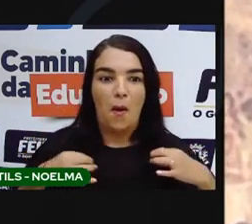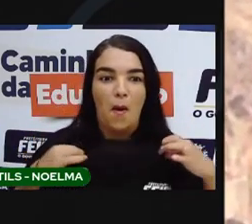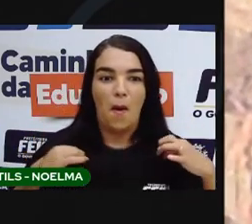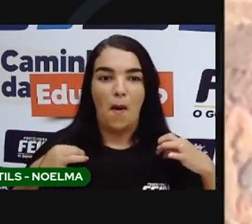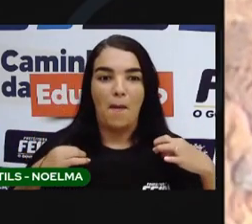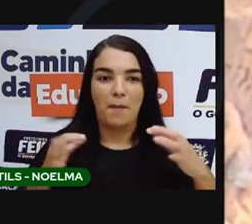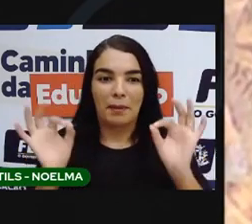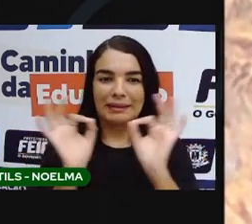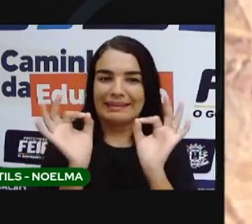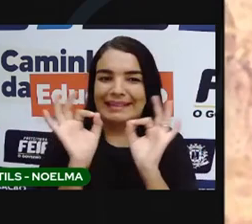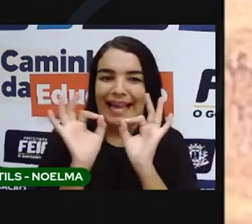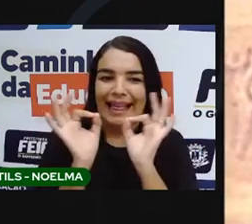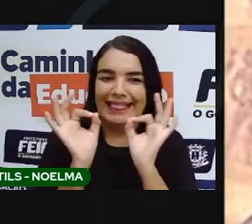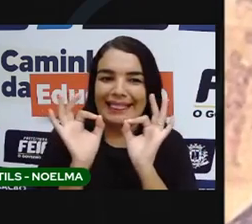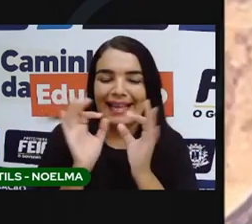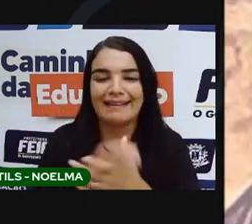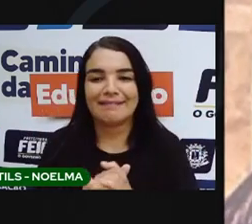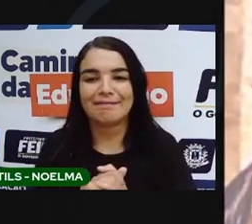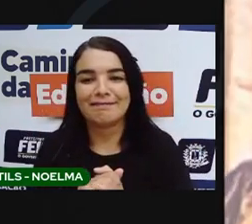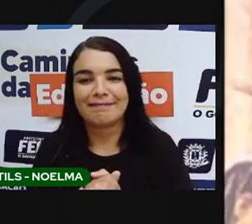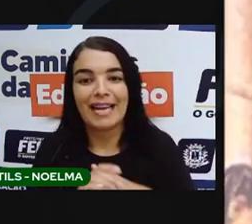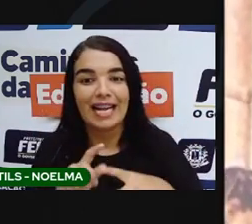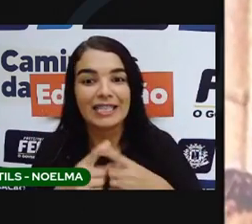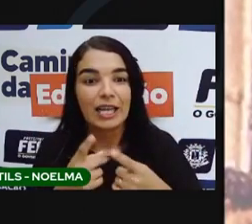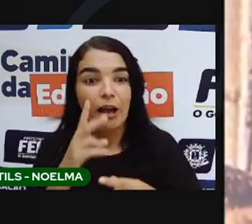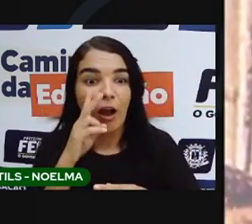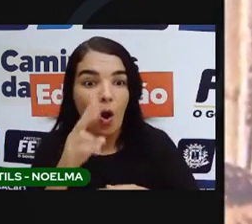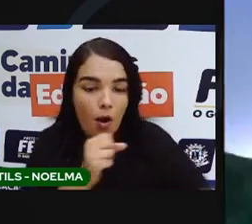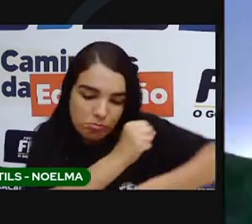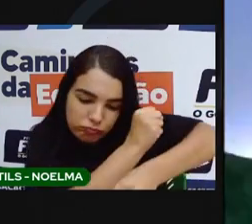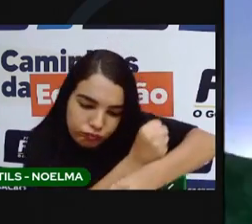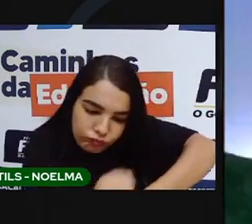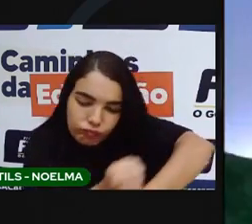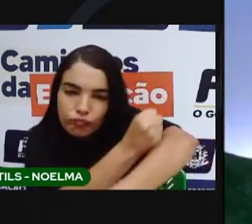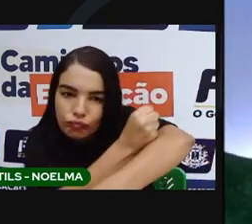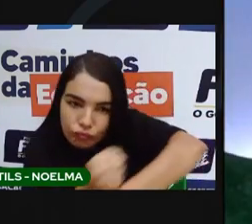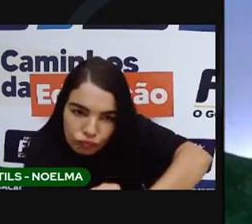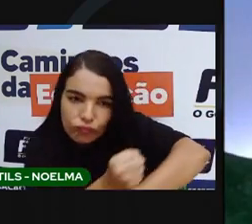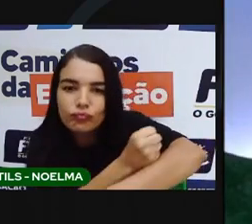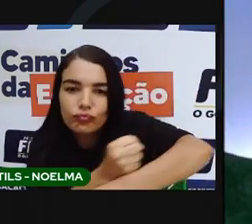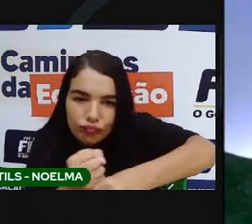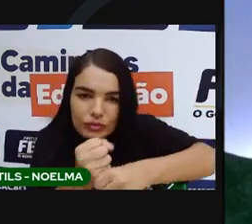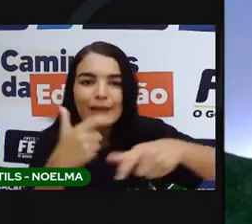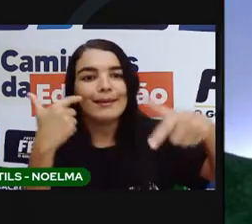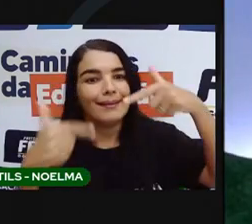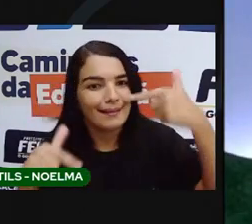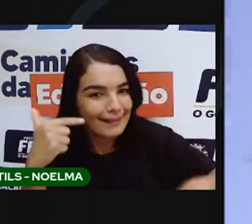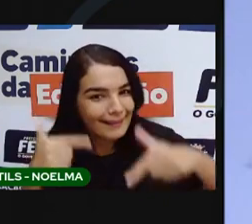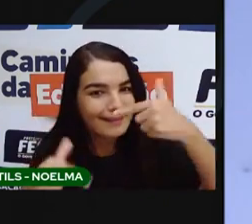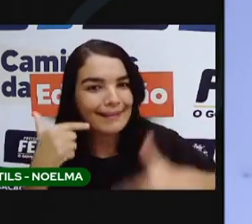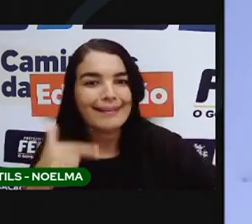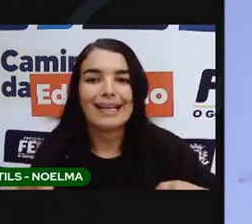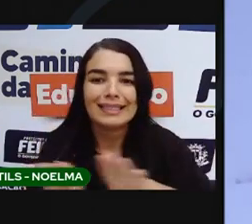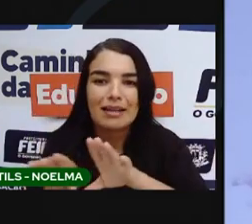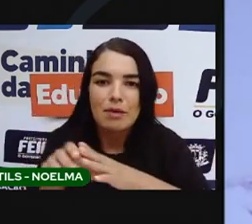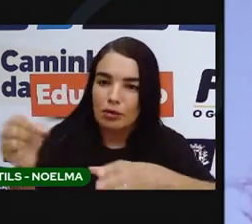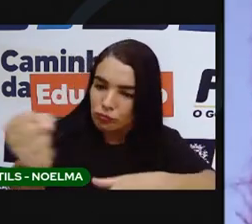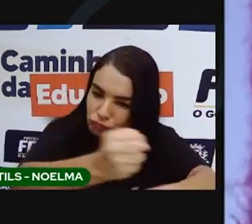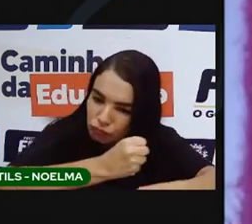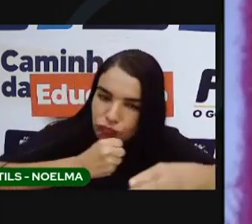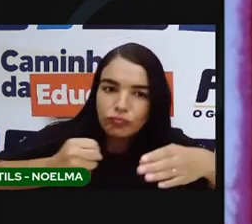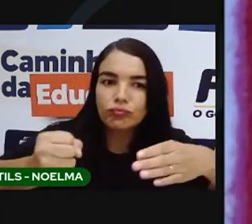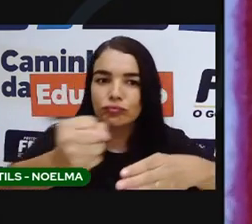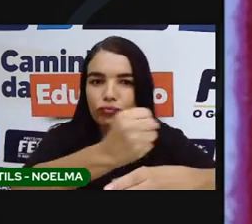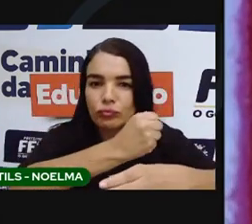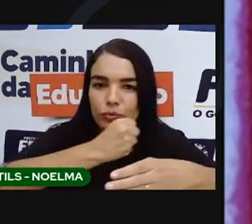umas moças lá atrás. Será que elas estão ralando mandioca? Lá no fundão? É! Olha, estão cozinhando. Parece que tem uma panela. E tem